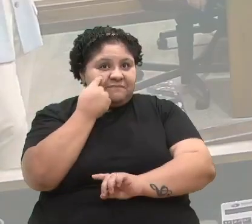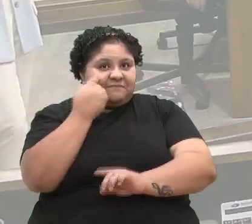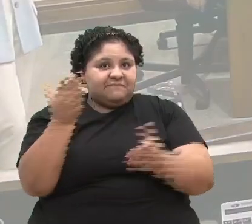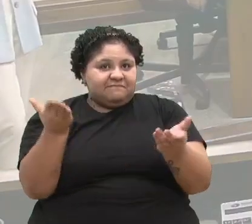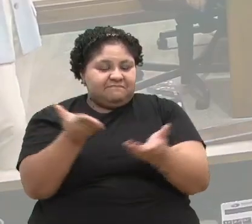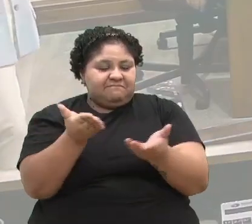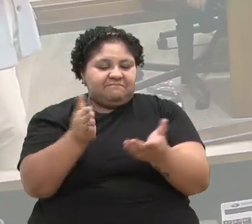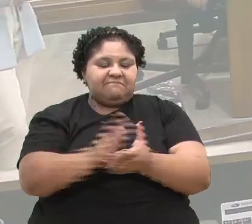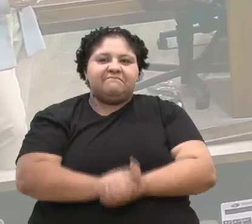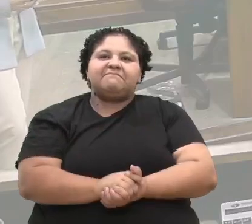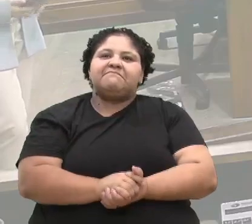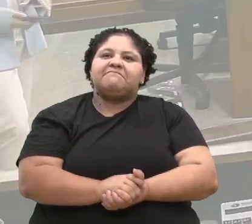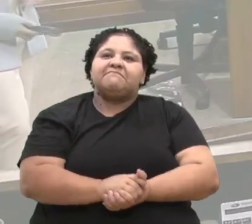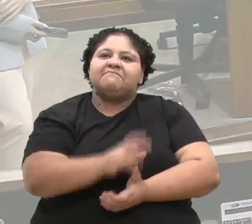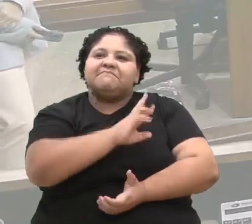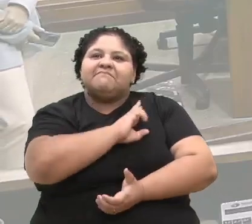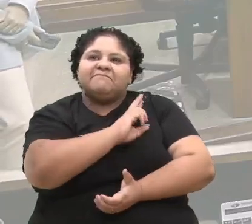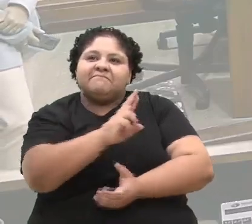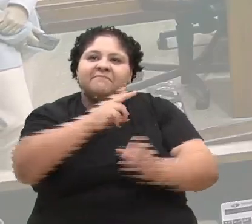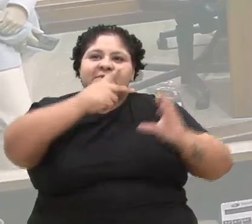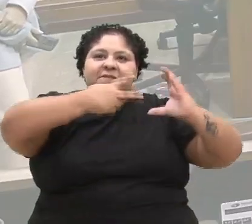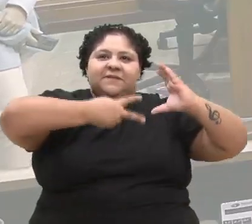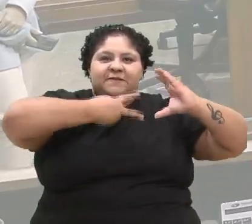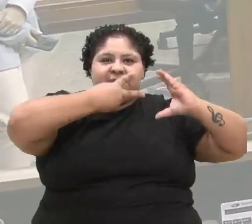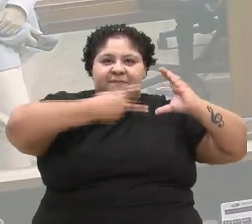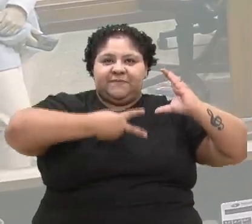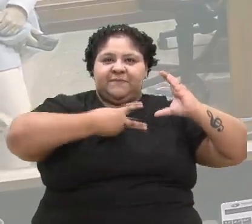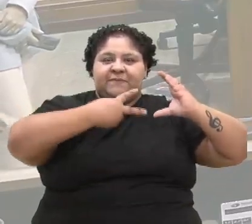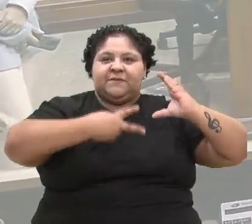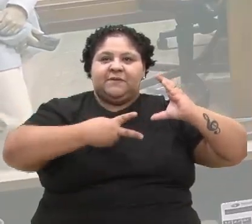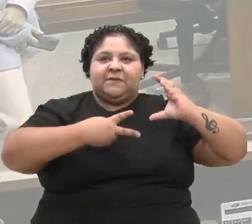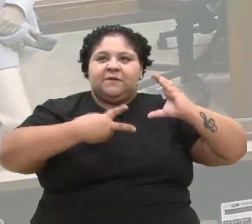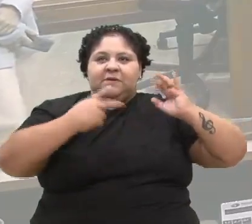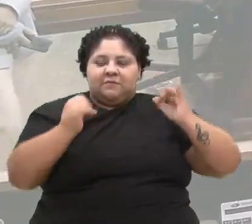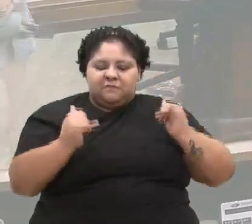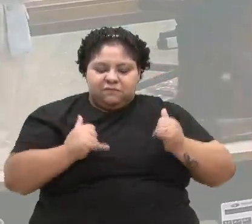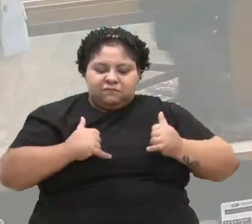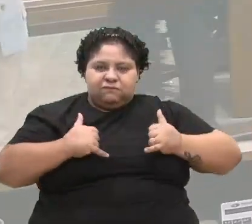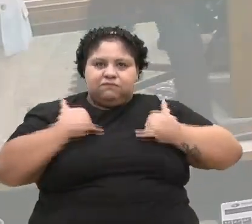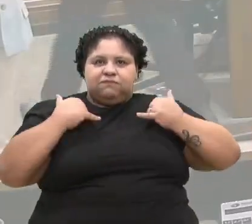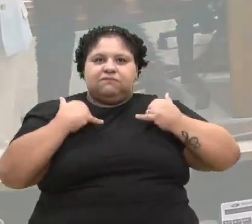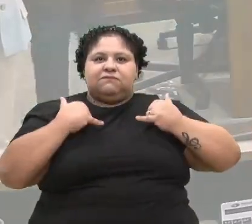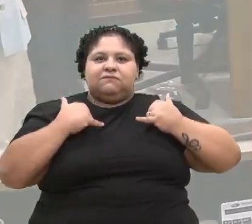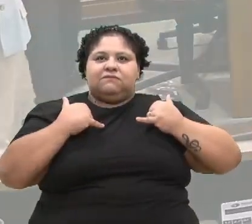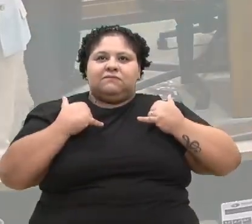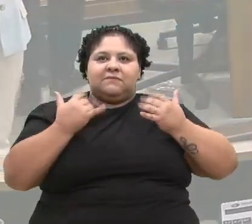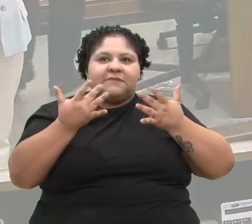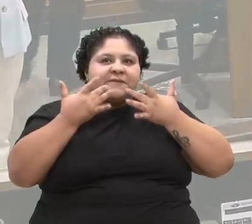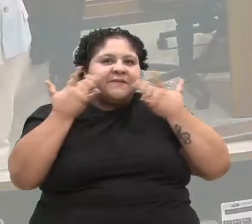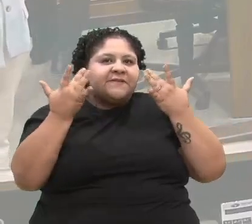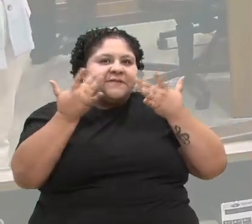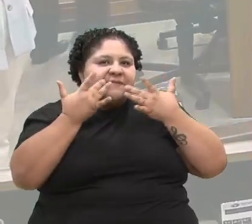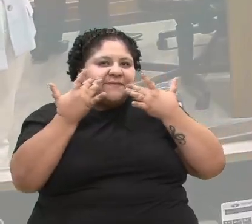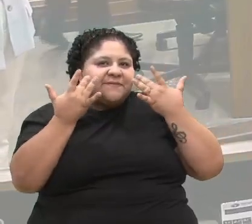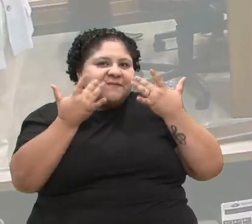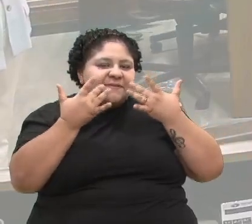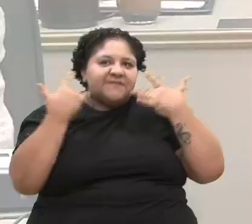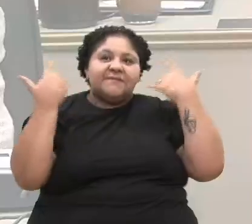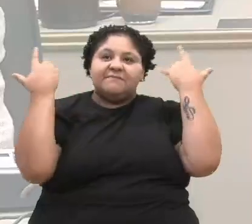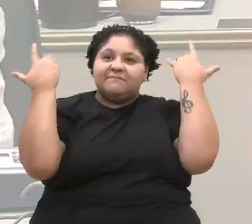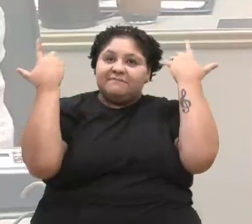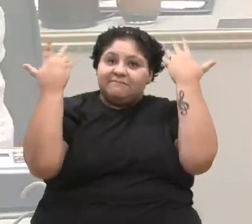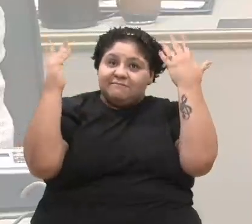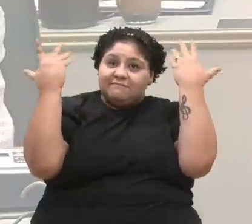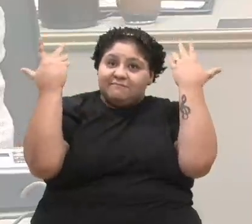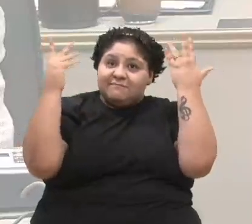Em nome da Câmara de Vereadores de Caxias do Sul, com muito orgulho e alegria, dedico o voto de congratulações